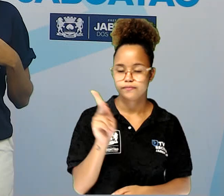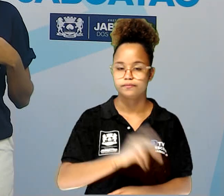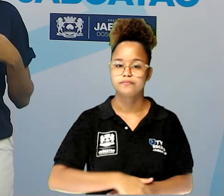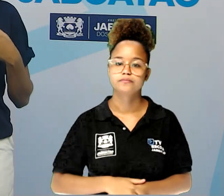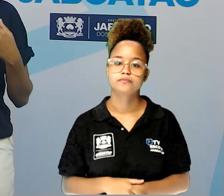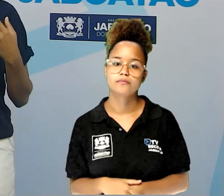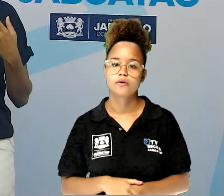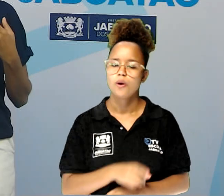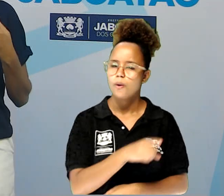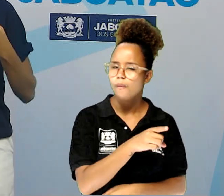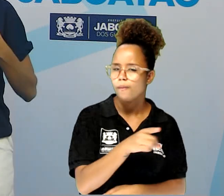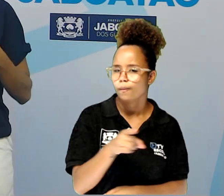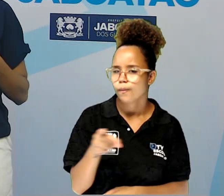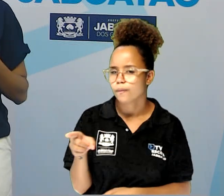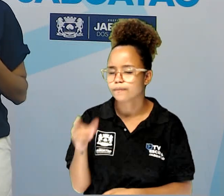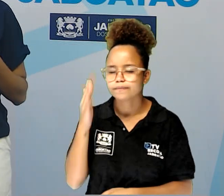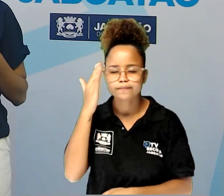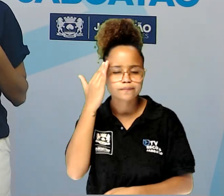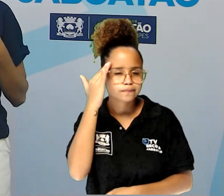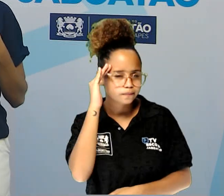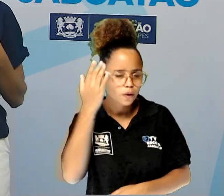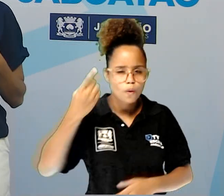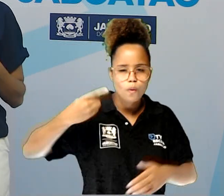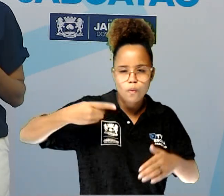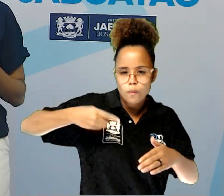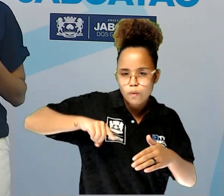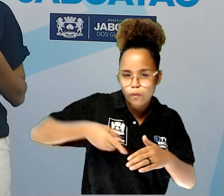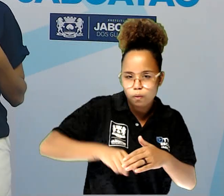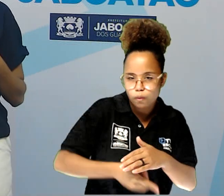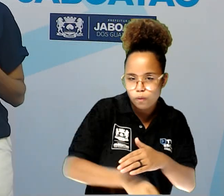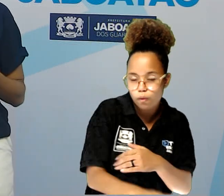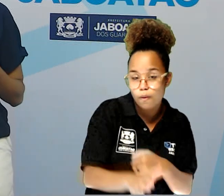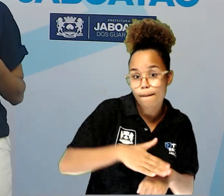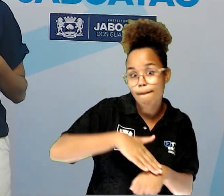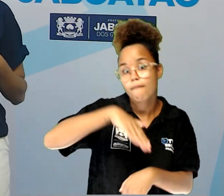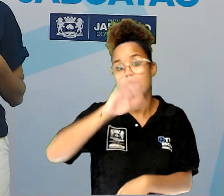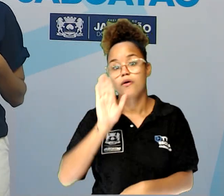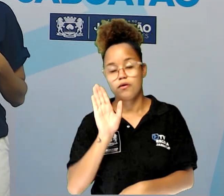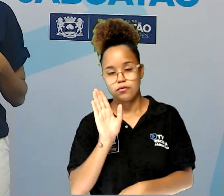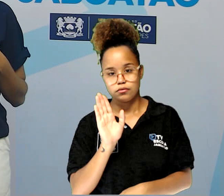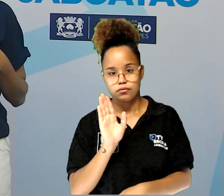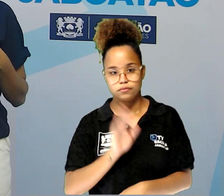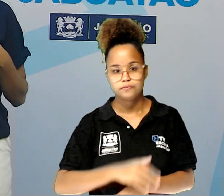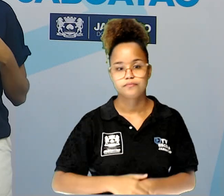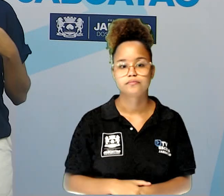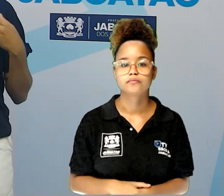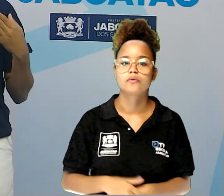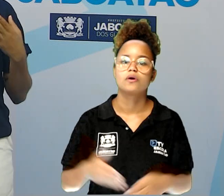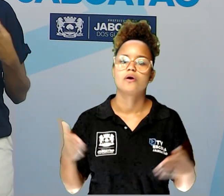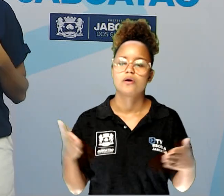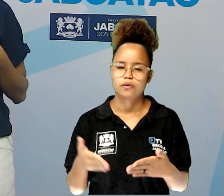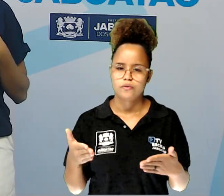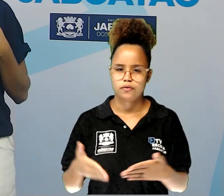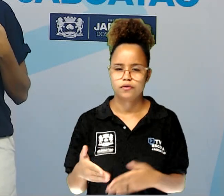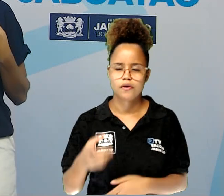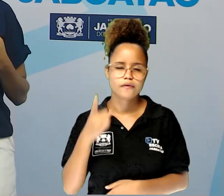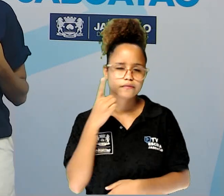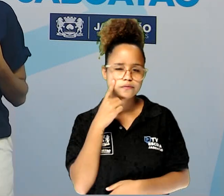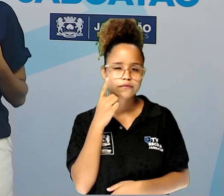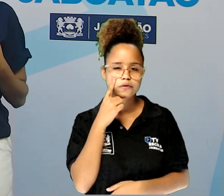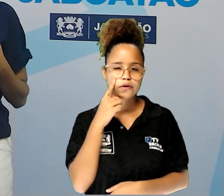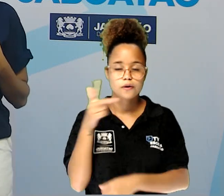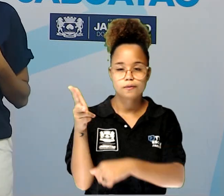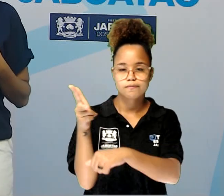vocês entenderem e aprofundarem mais um pouquinho, a gente vai assistir